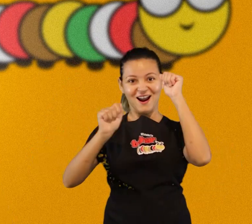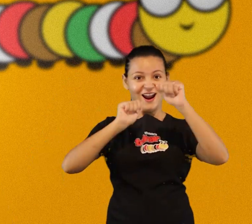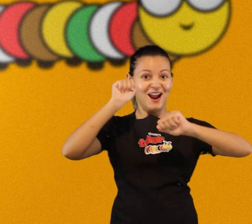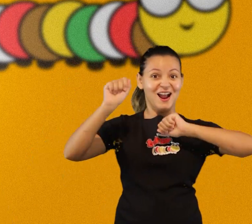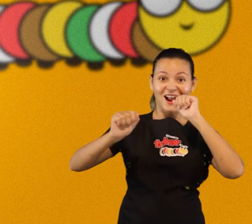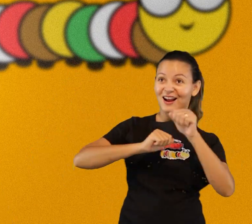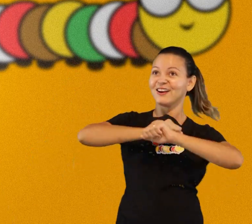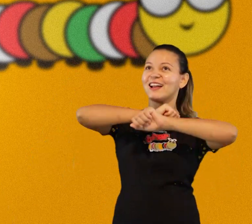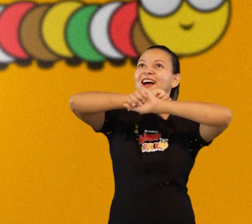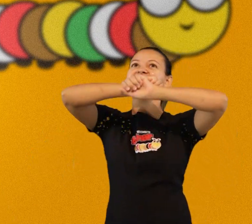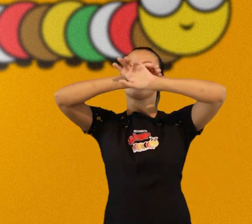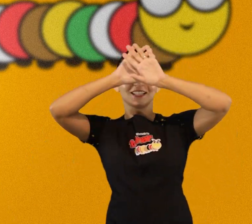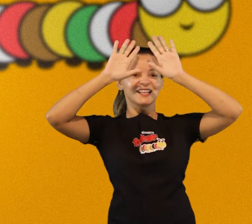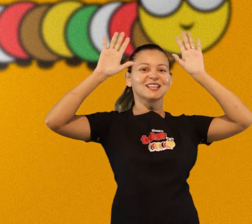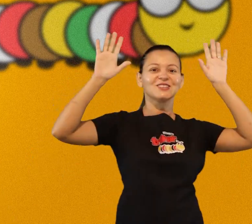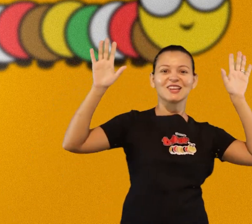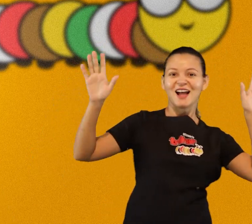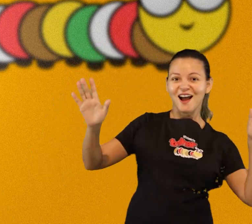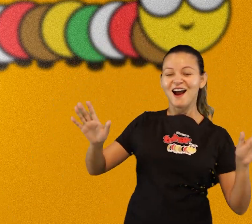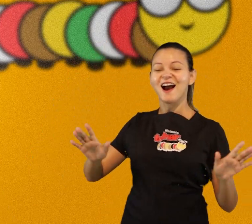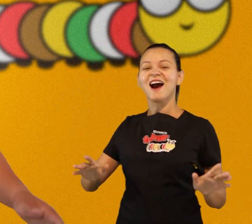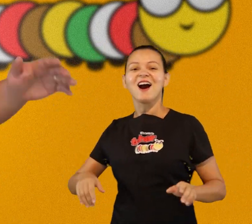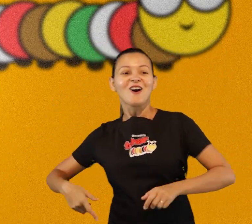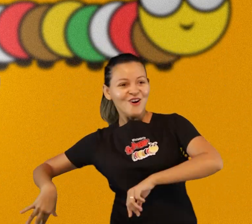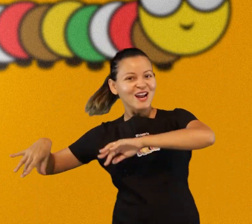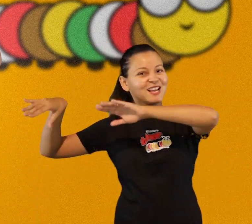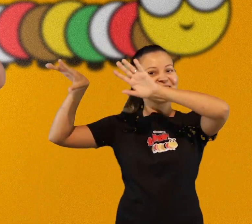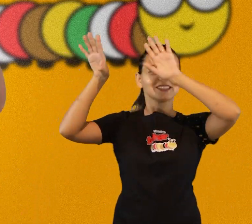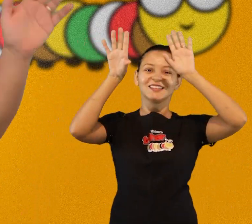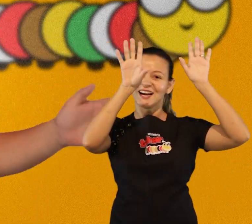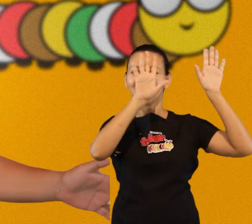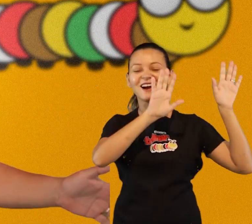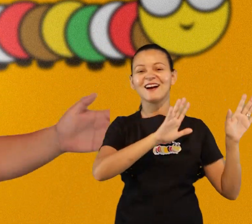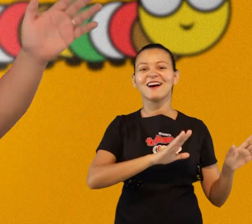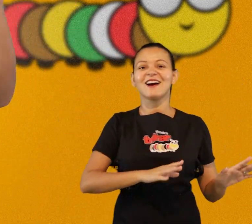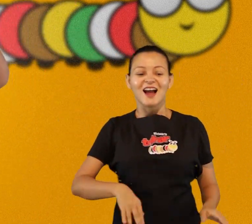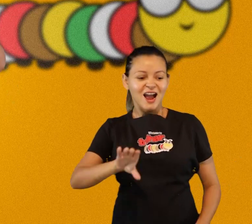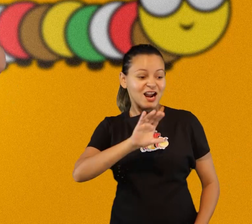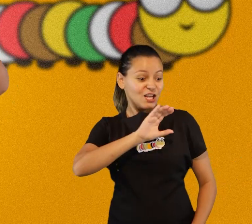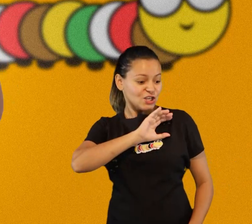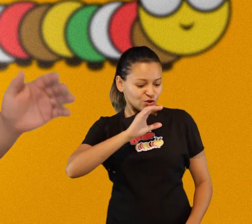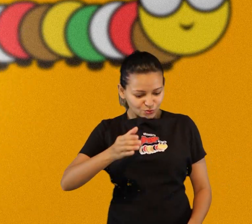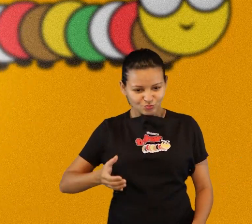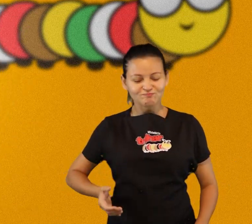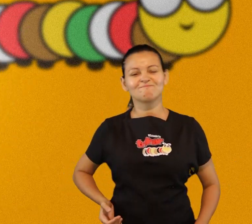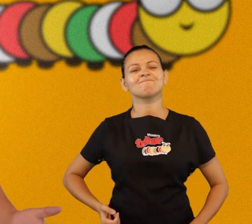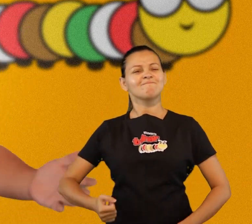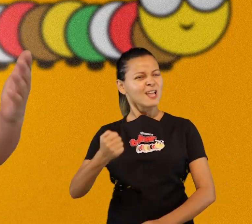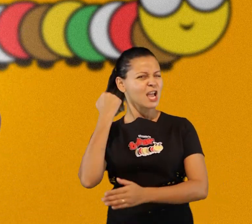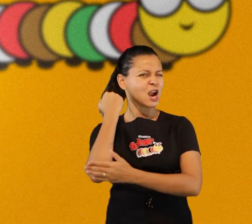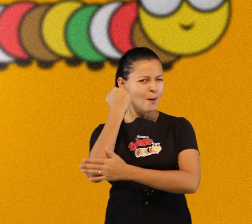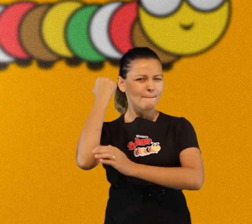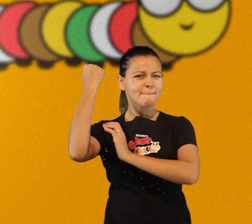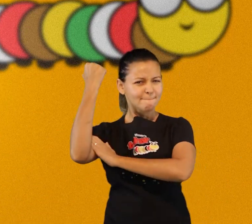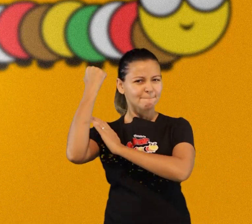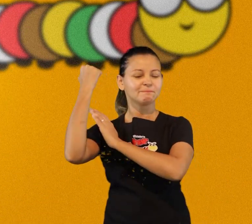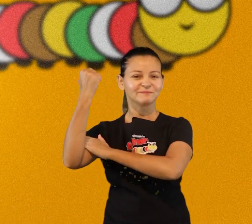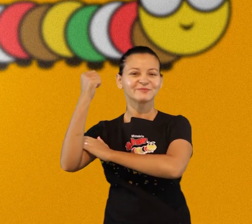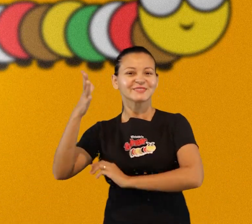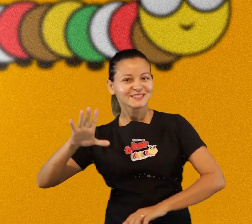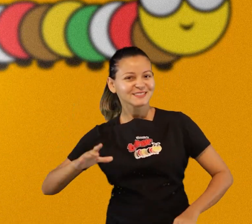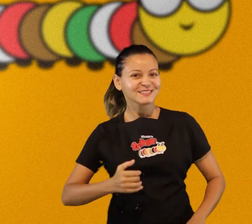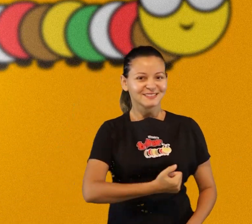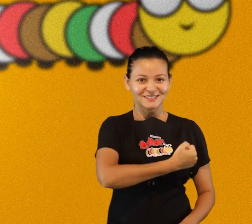pisar numa tropa e saltar as muralhas aleluia, oh aleluia aleluia Cristo é a